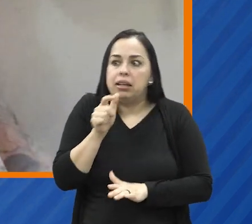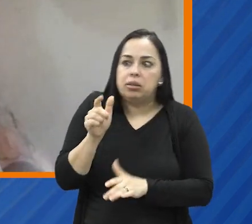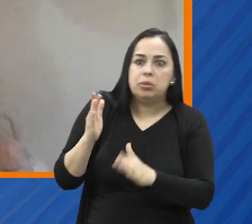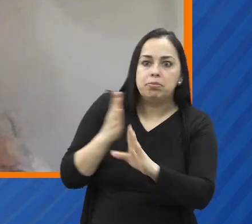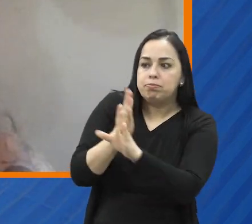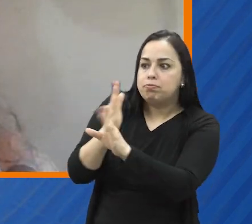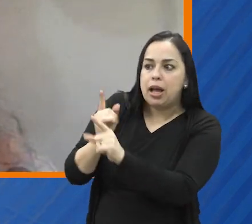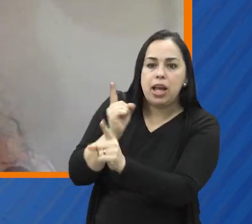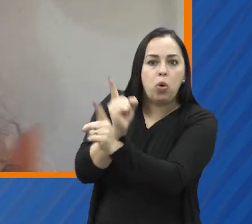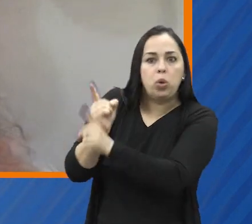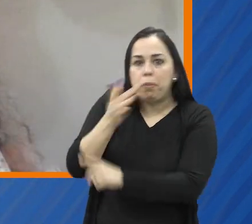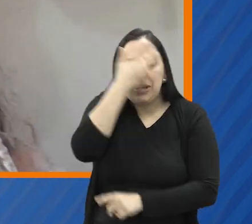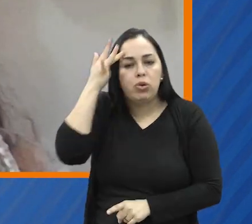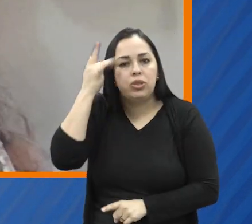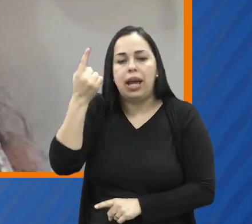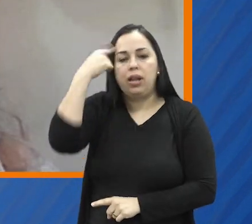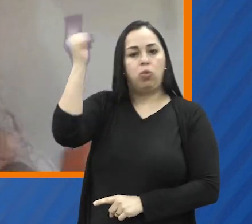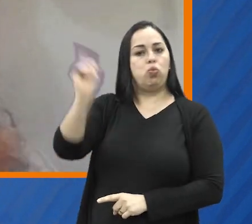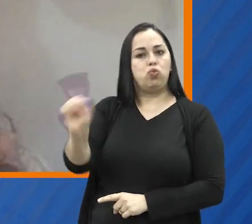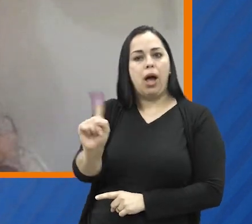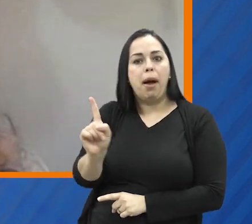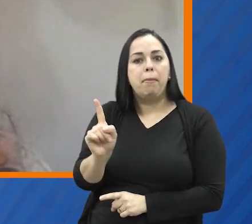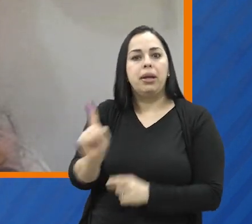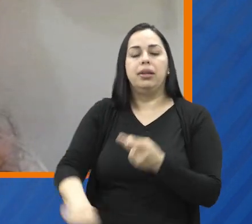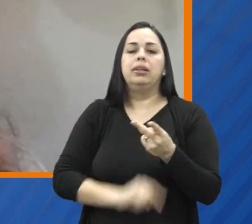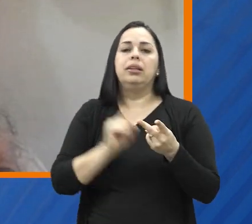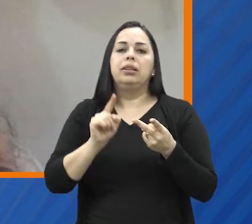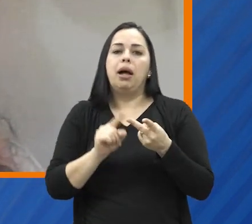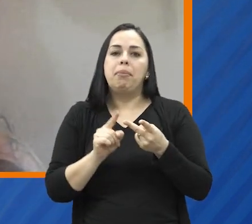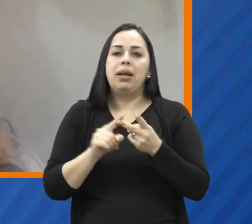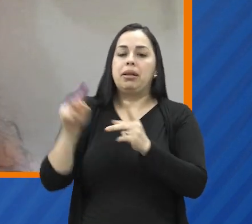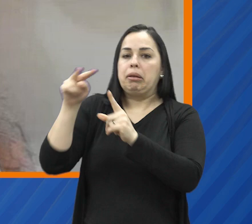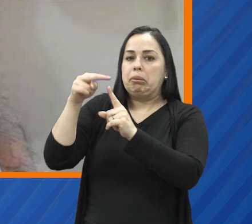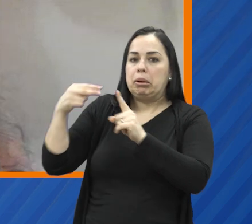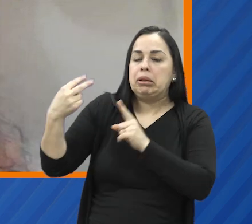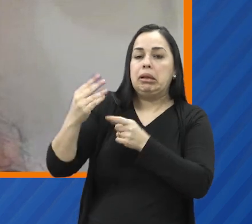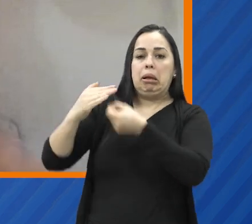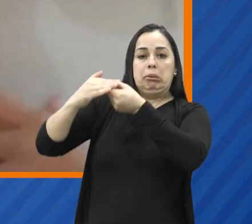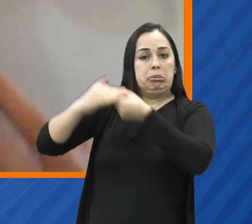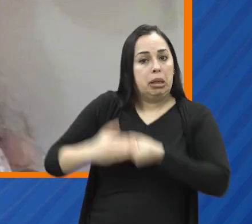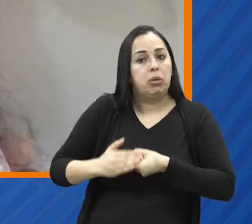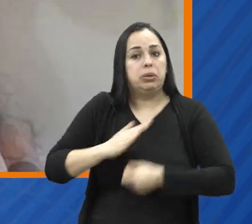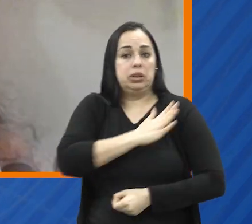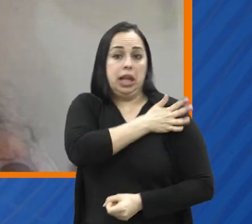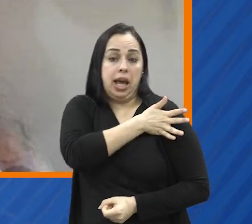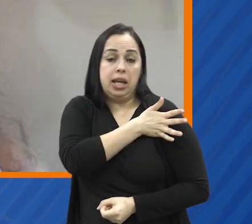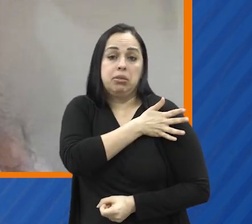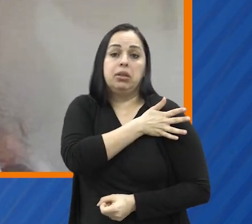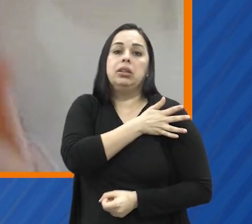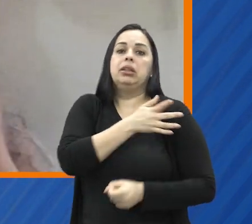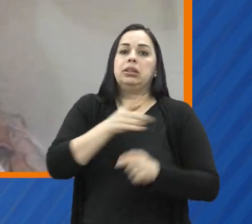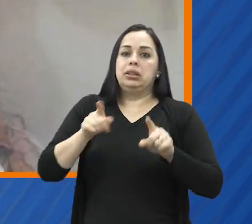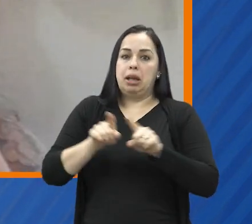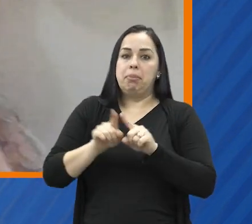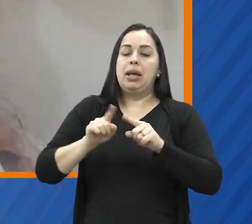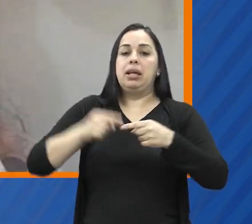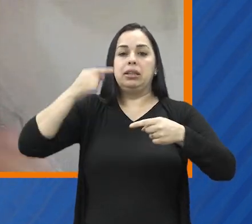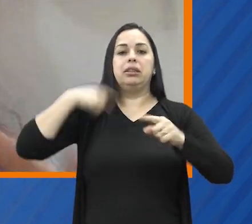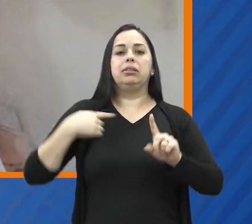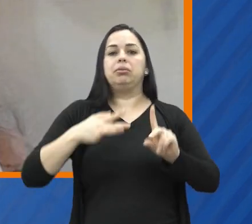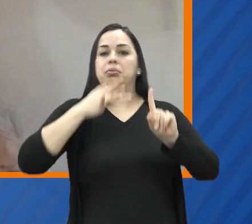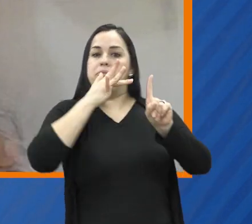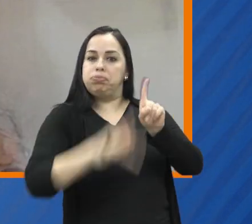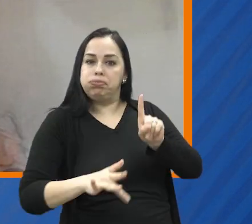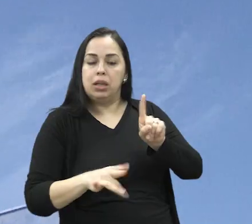só que ainda assim eu encontro pessoas que às vezes não conhecem a minha condição, que às vezes têm até uma visão capacitista ou preconceituosa